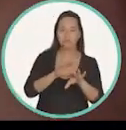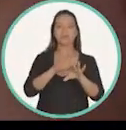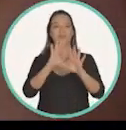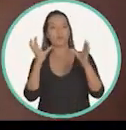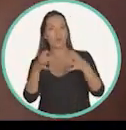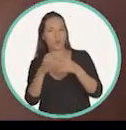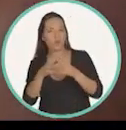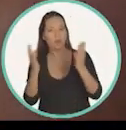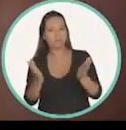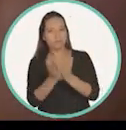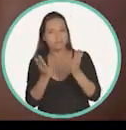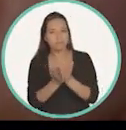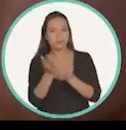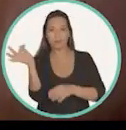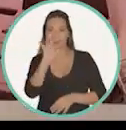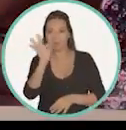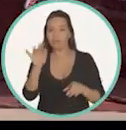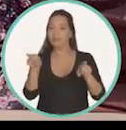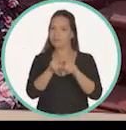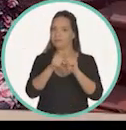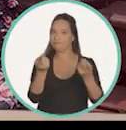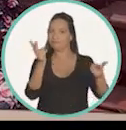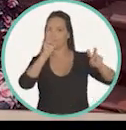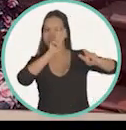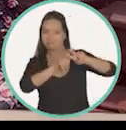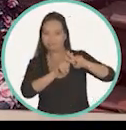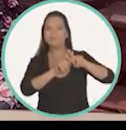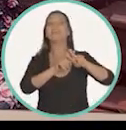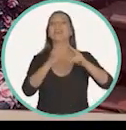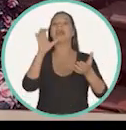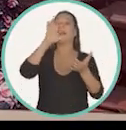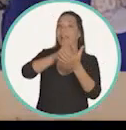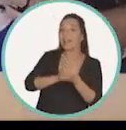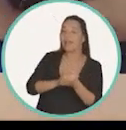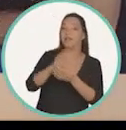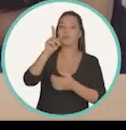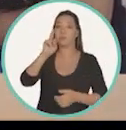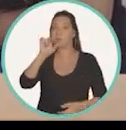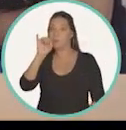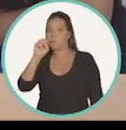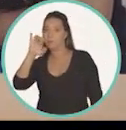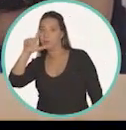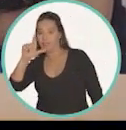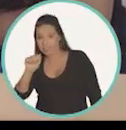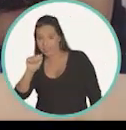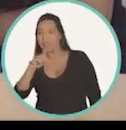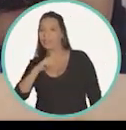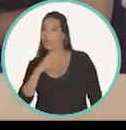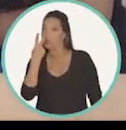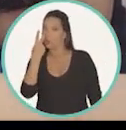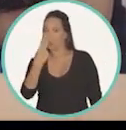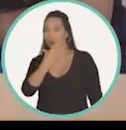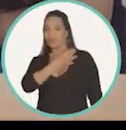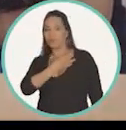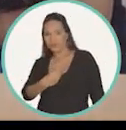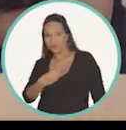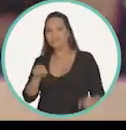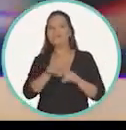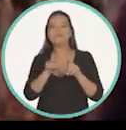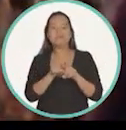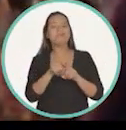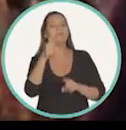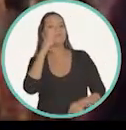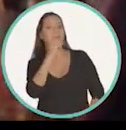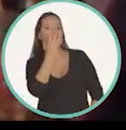comunidades e presídios. Casado com Priscila, é o paizão do João Pedro, da Isadora e tem também a Amelie.